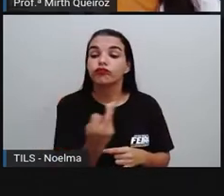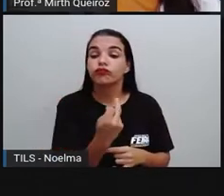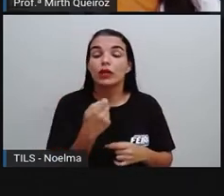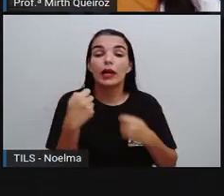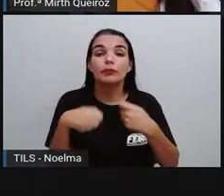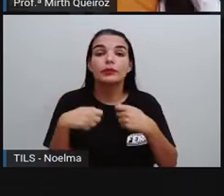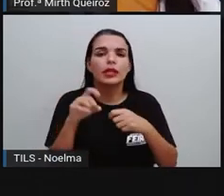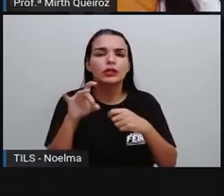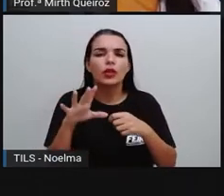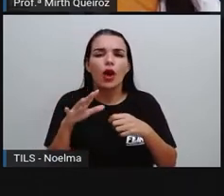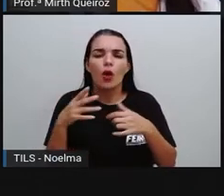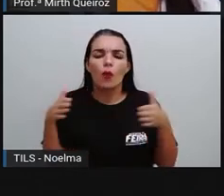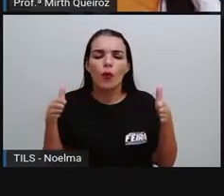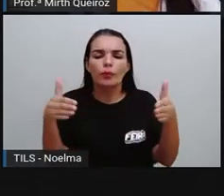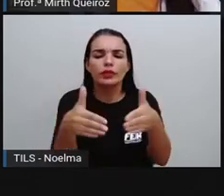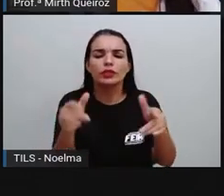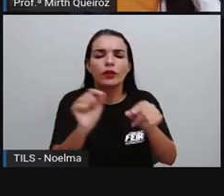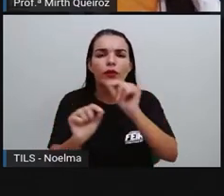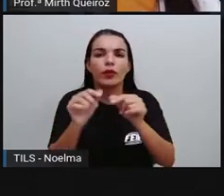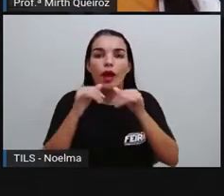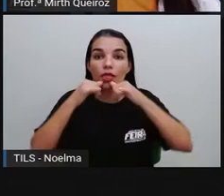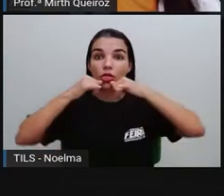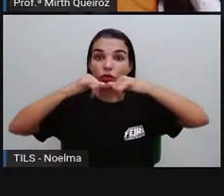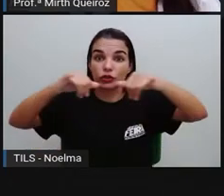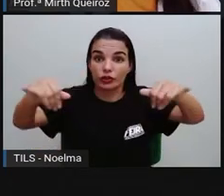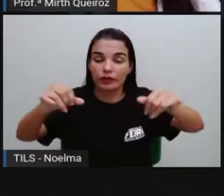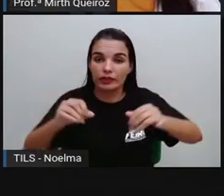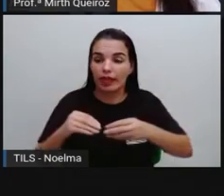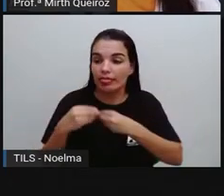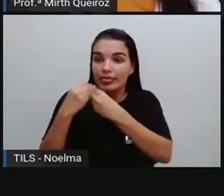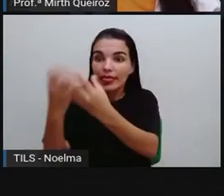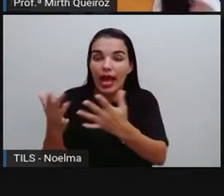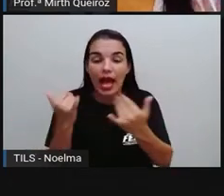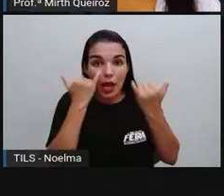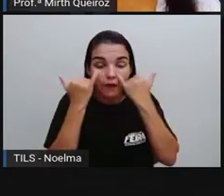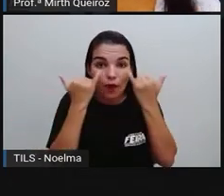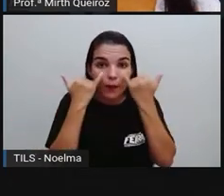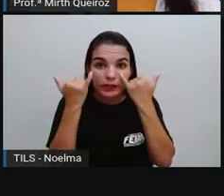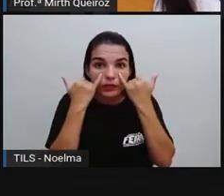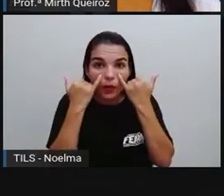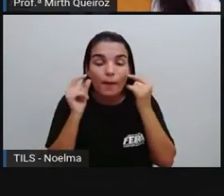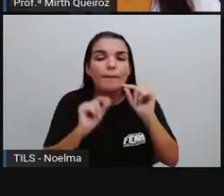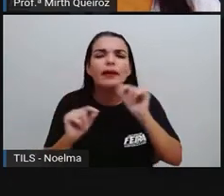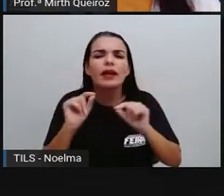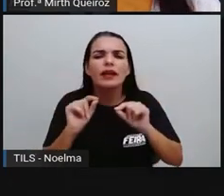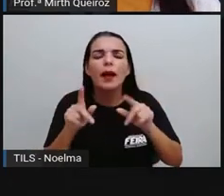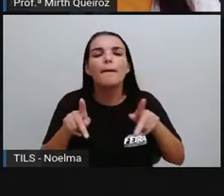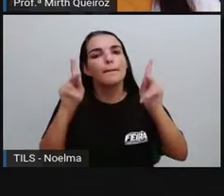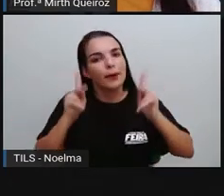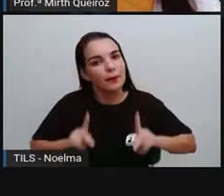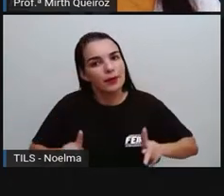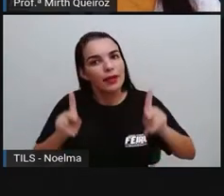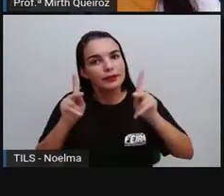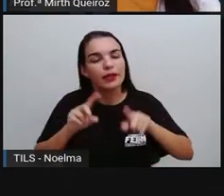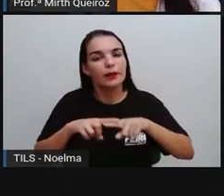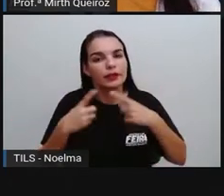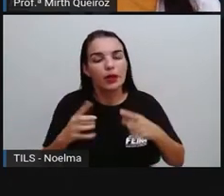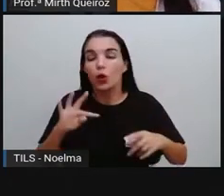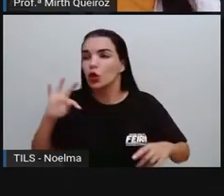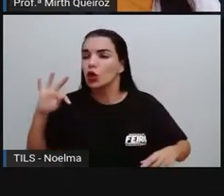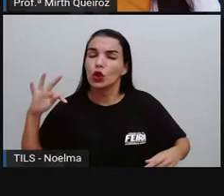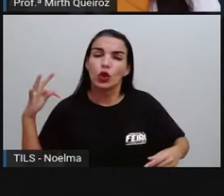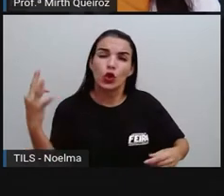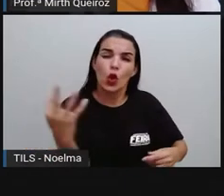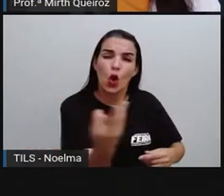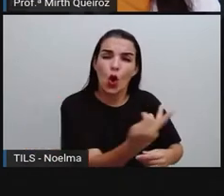notícia, se o objetivo da notícia é levar informação, vai levar informação para quem? Para a população, não é? Então, todo mundo